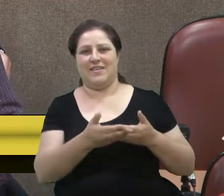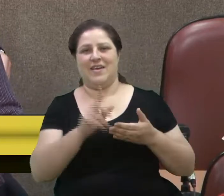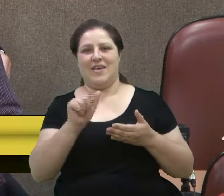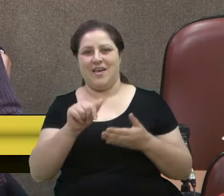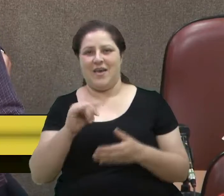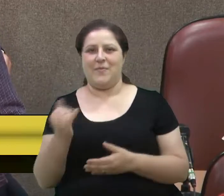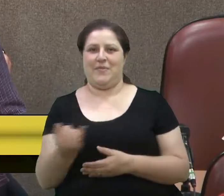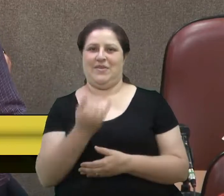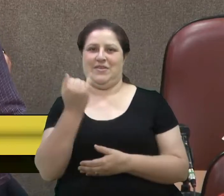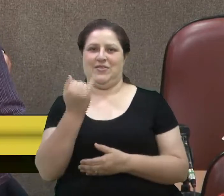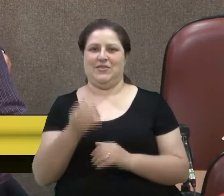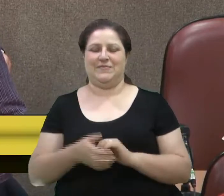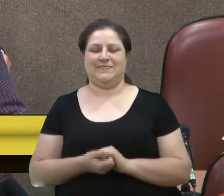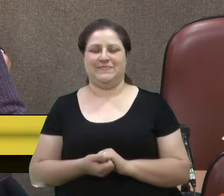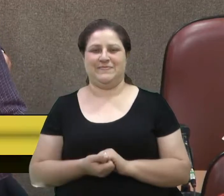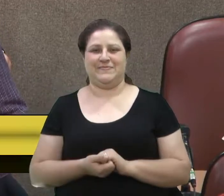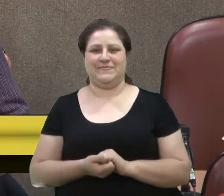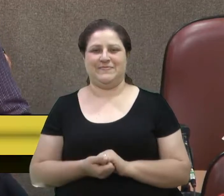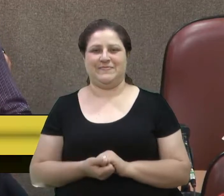fator importante.